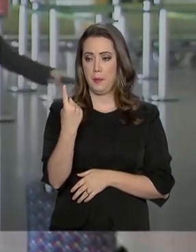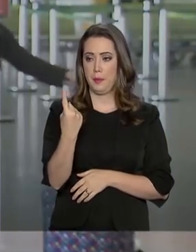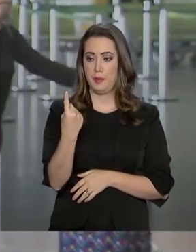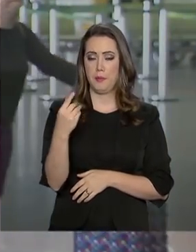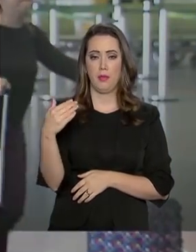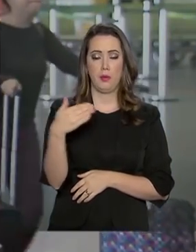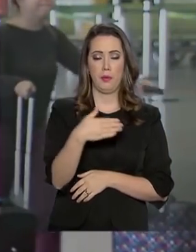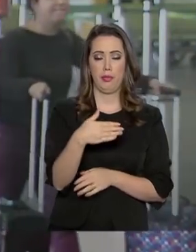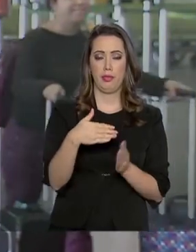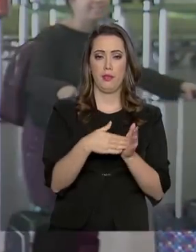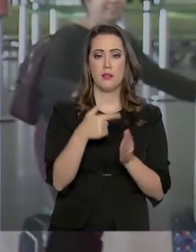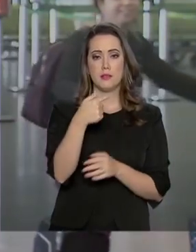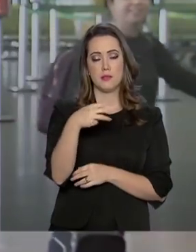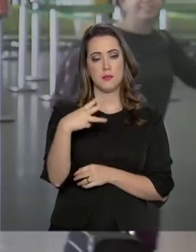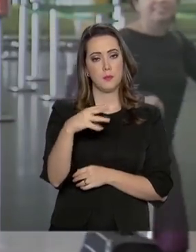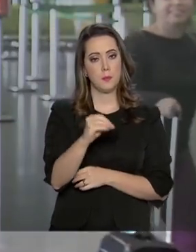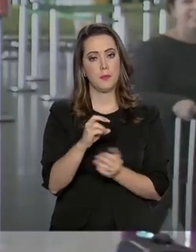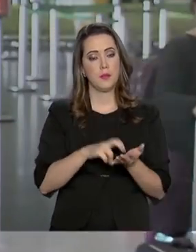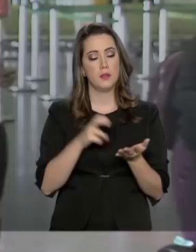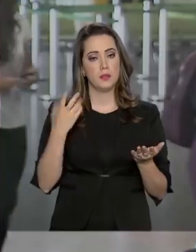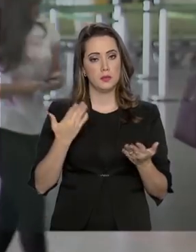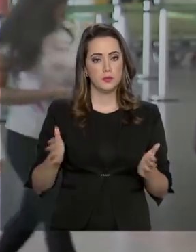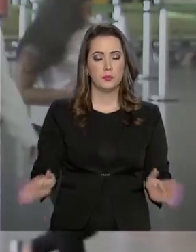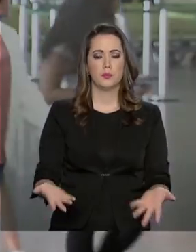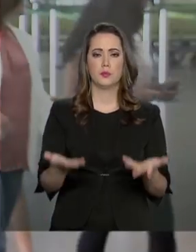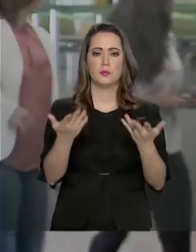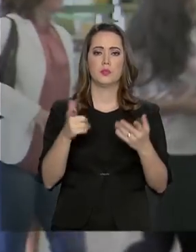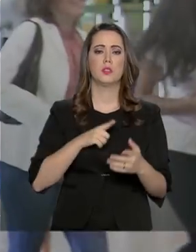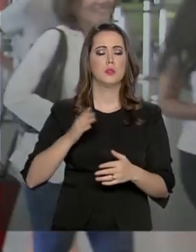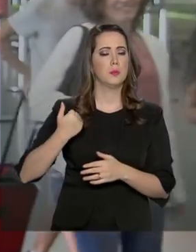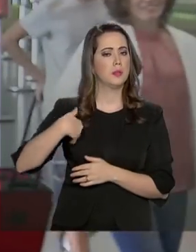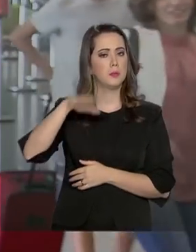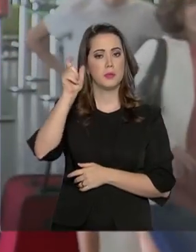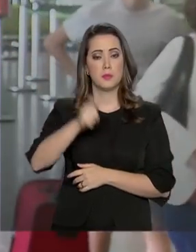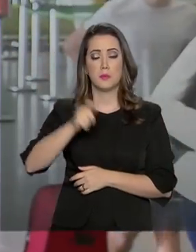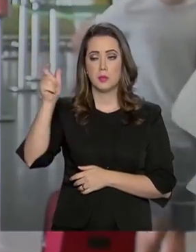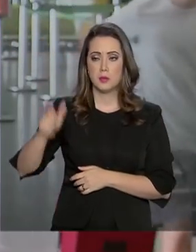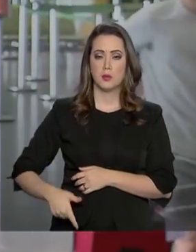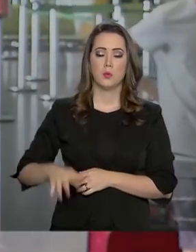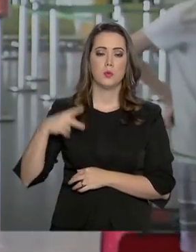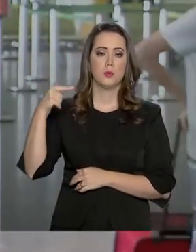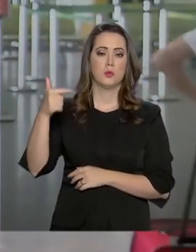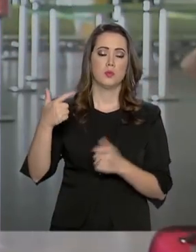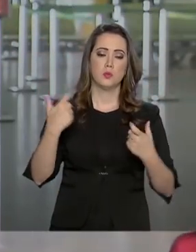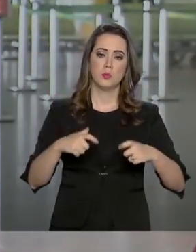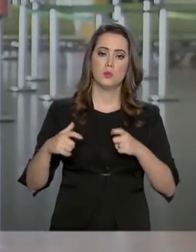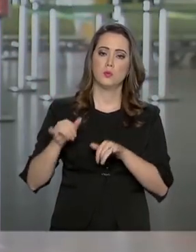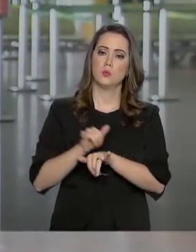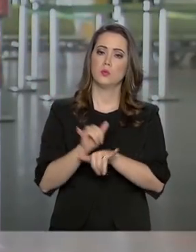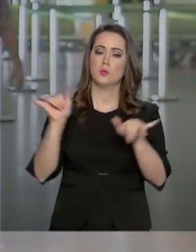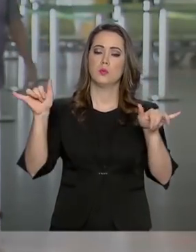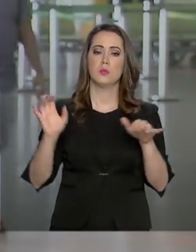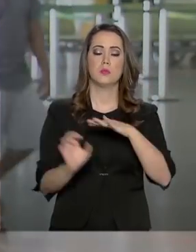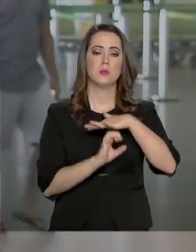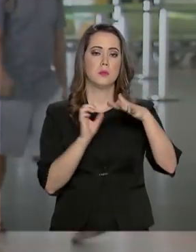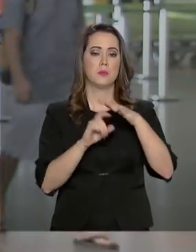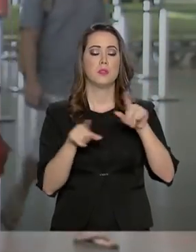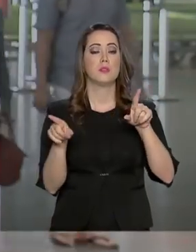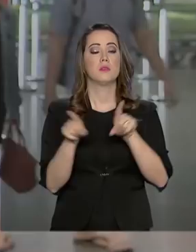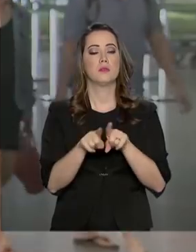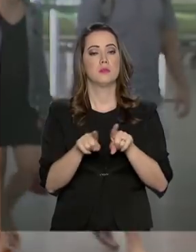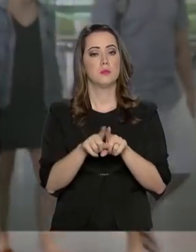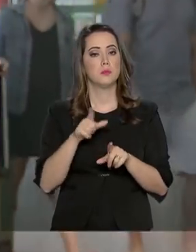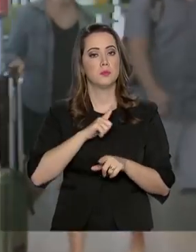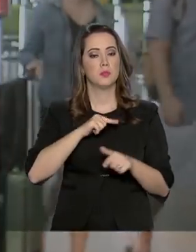março, amanhã, foi intensificada e também há reforço de profissionais em todos os aeroportos. As empresas aéreas também